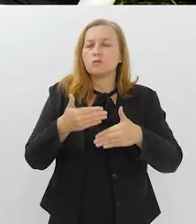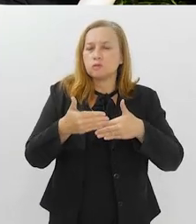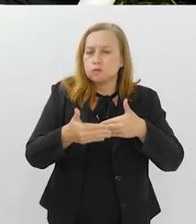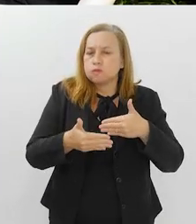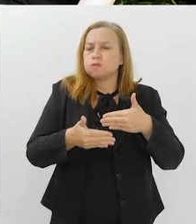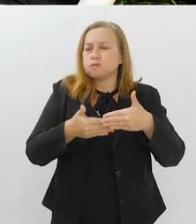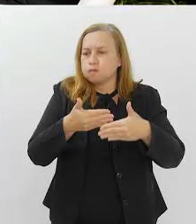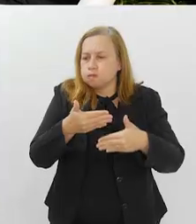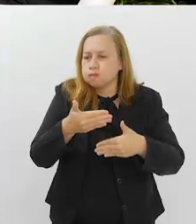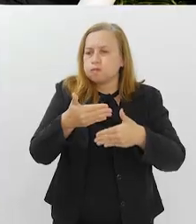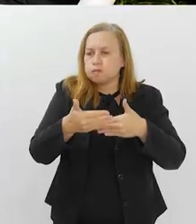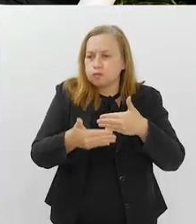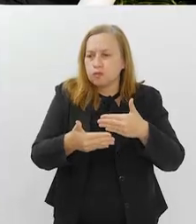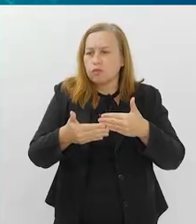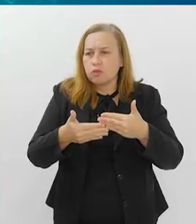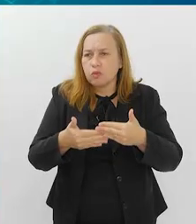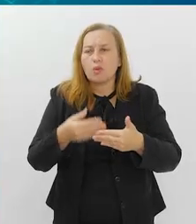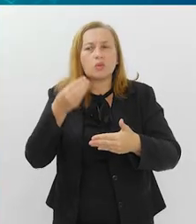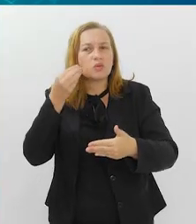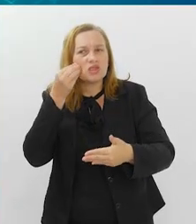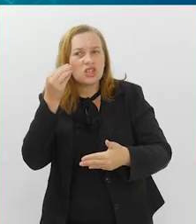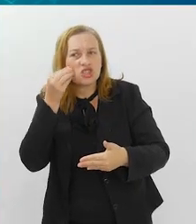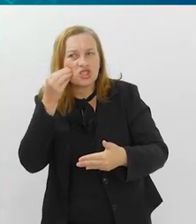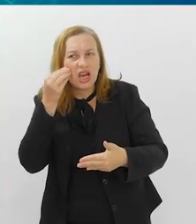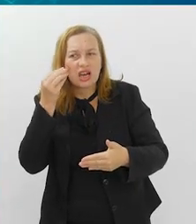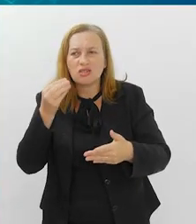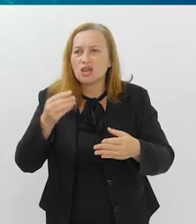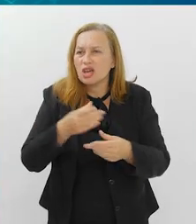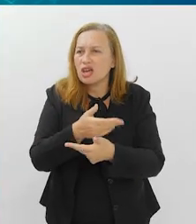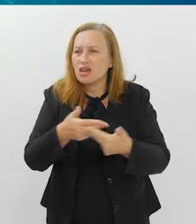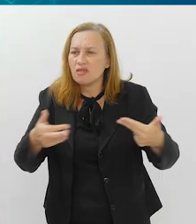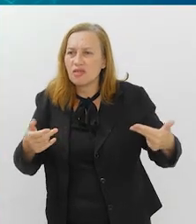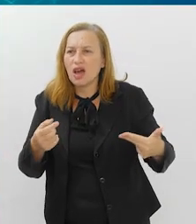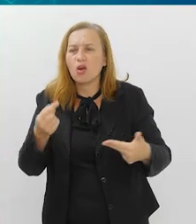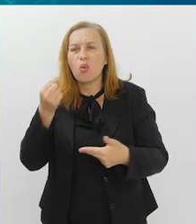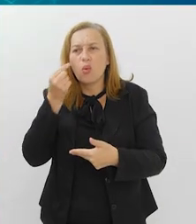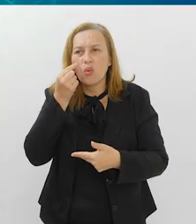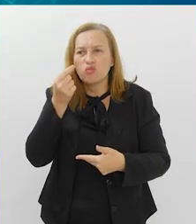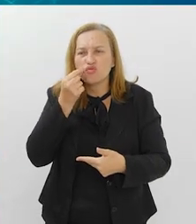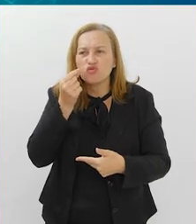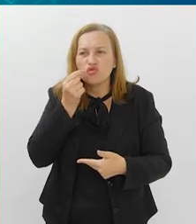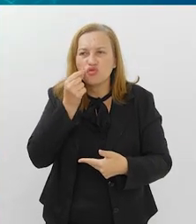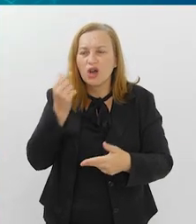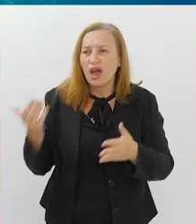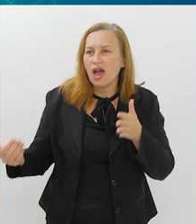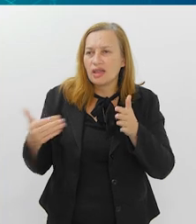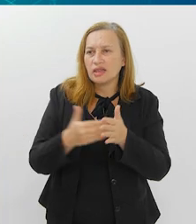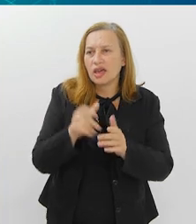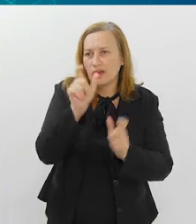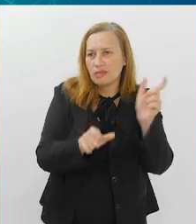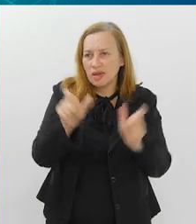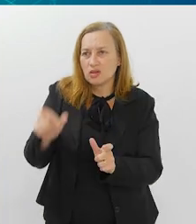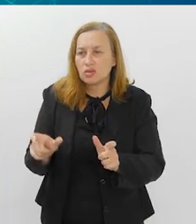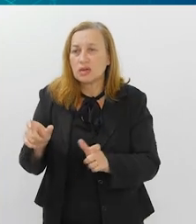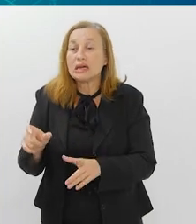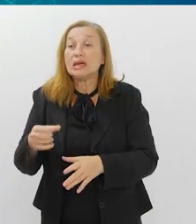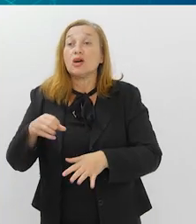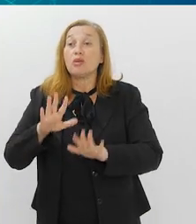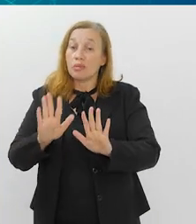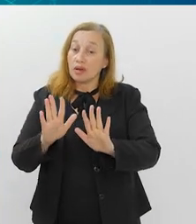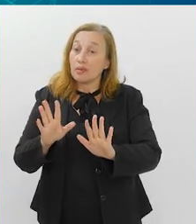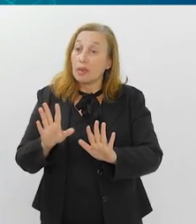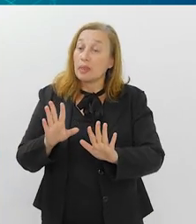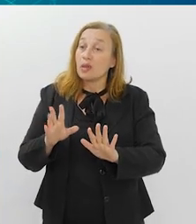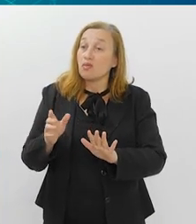camundongos até em pessoas e chegar a essa confusão, o que aconteceu durante a Covid, por ser uma emergência,